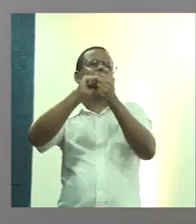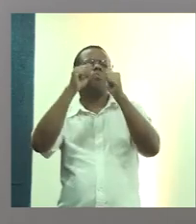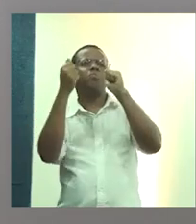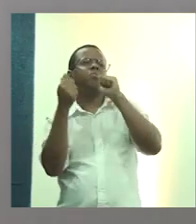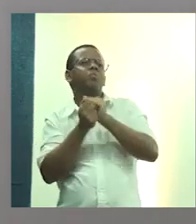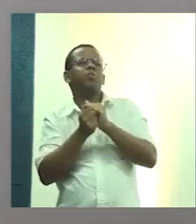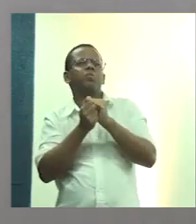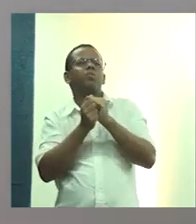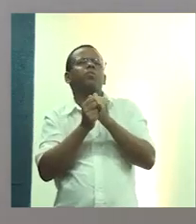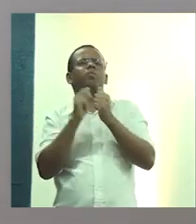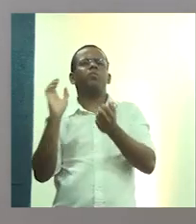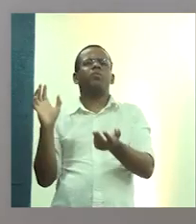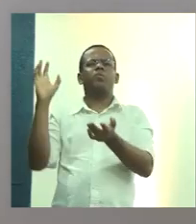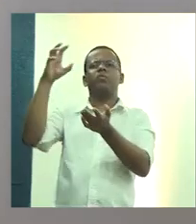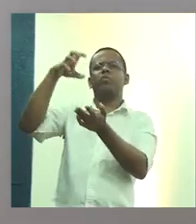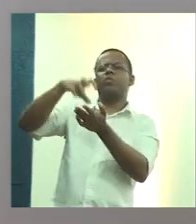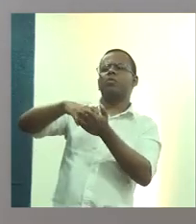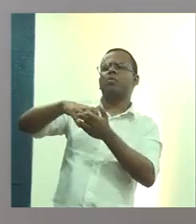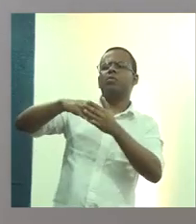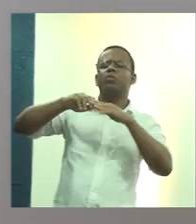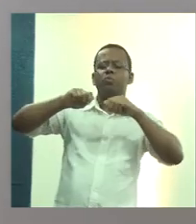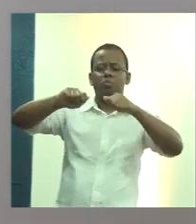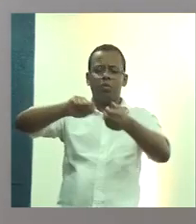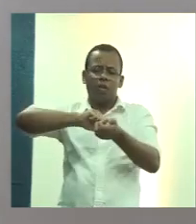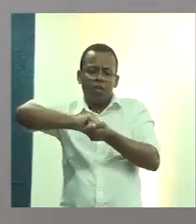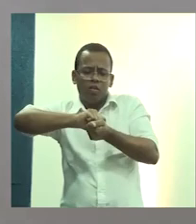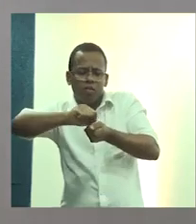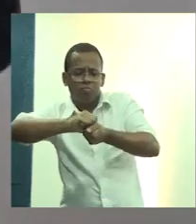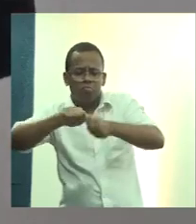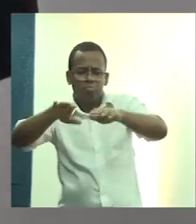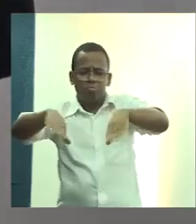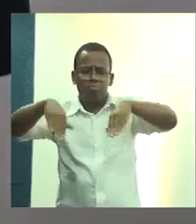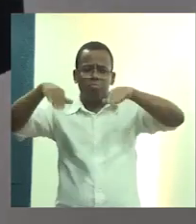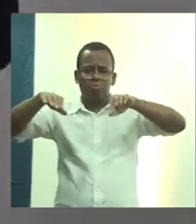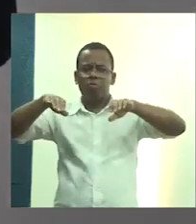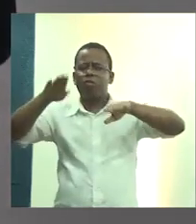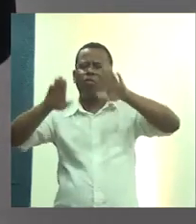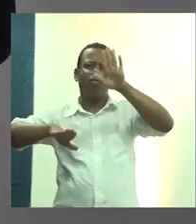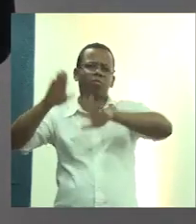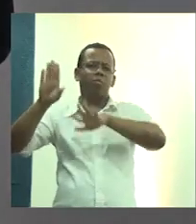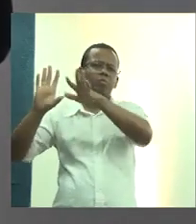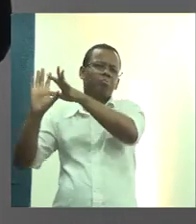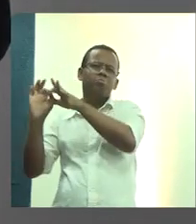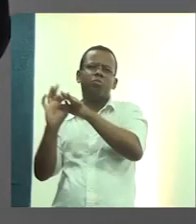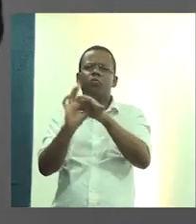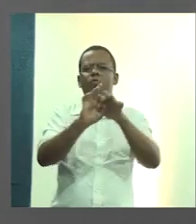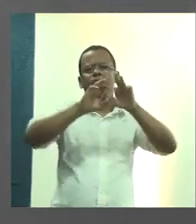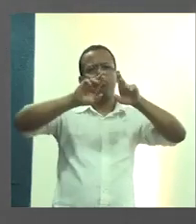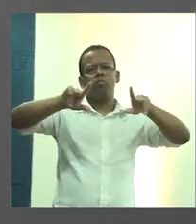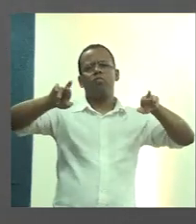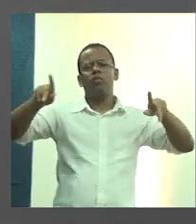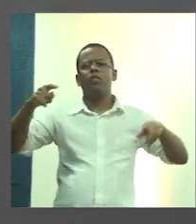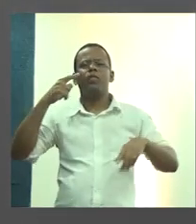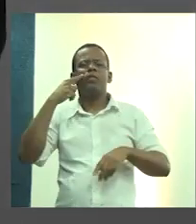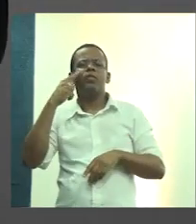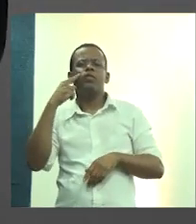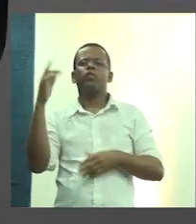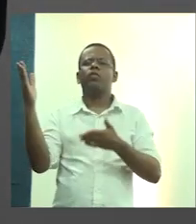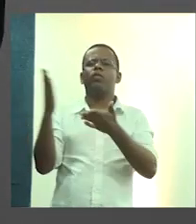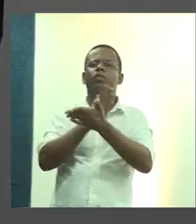unidade também de pia. Vai depender de cada situação. Enfim, aqui são algumas